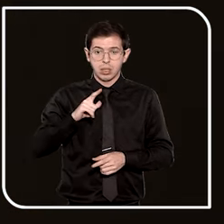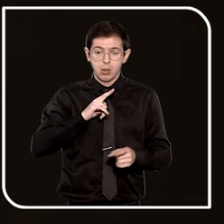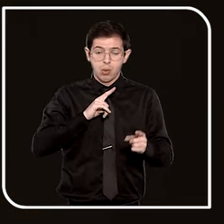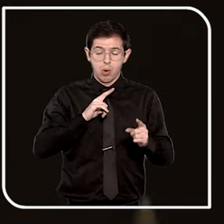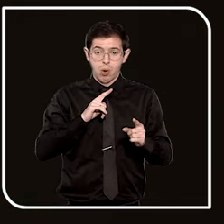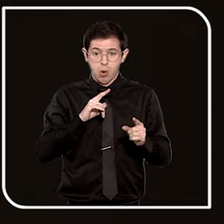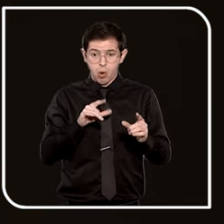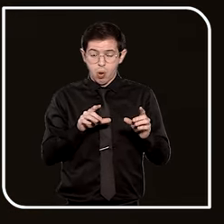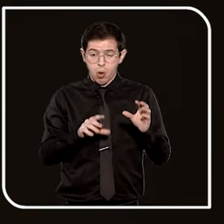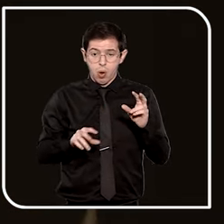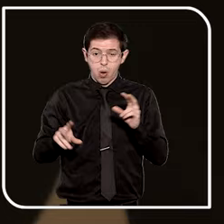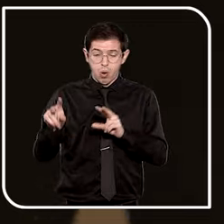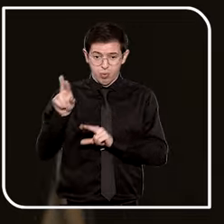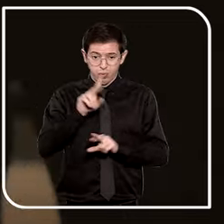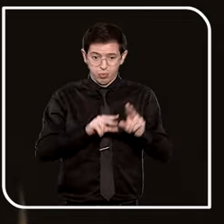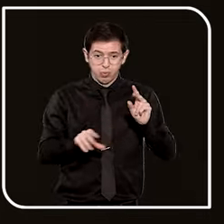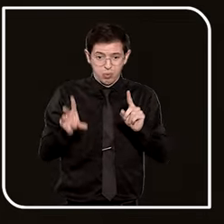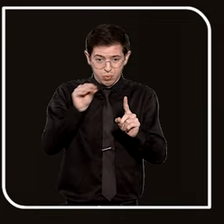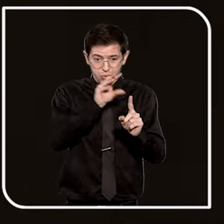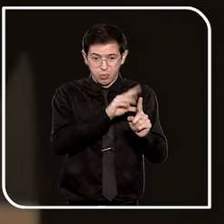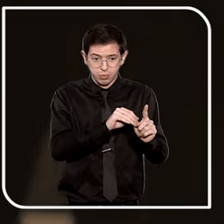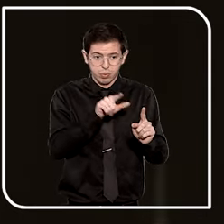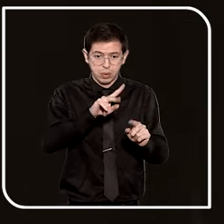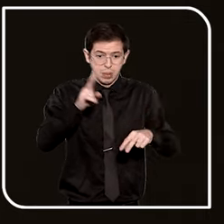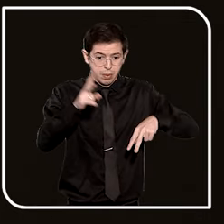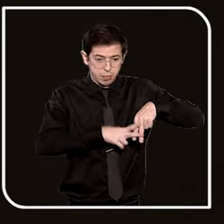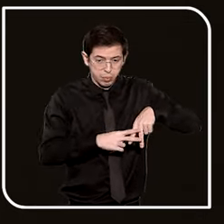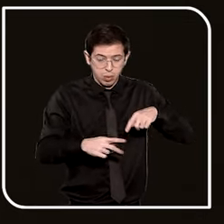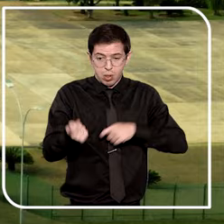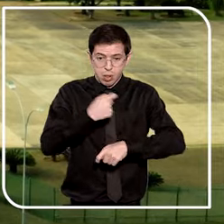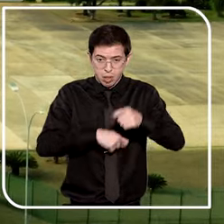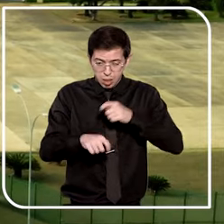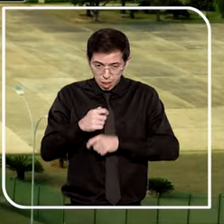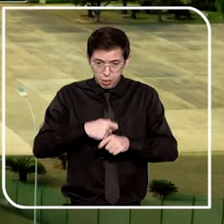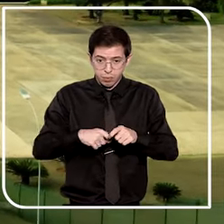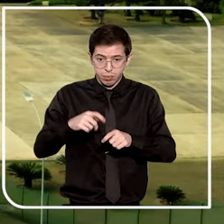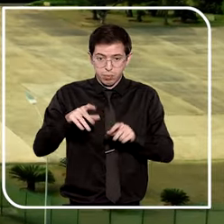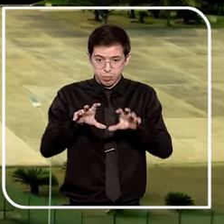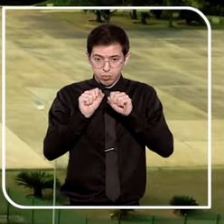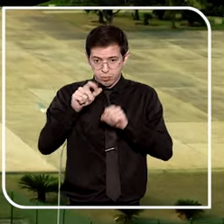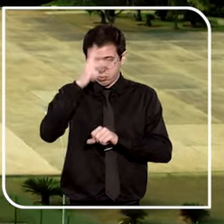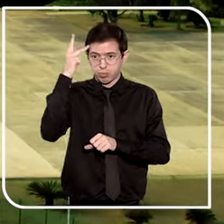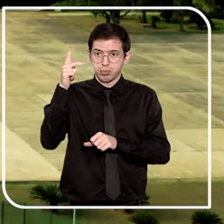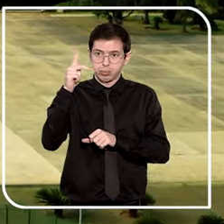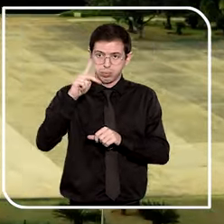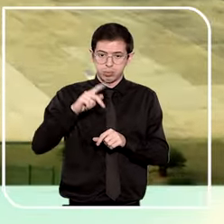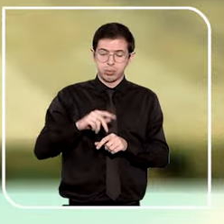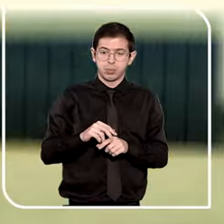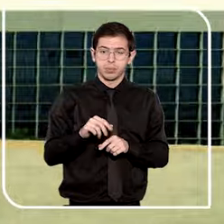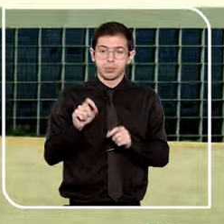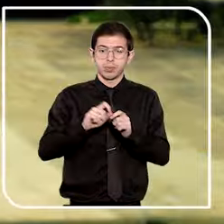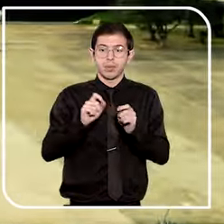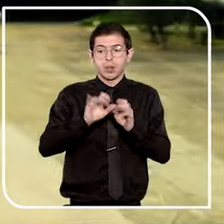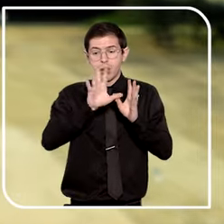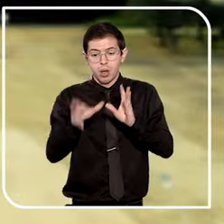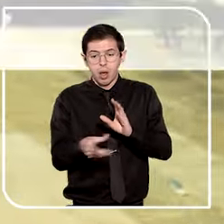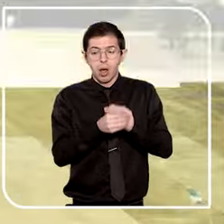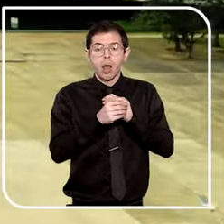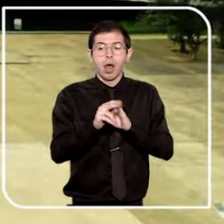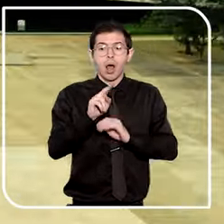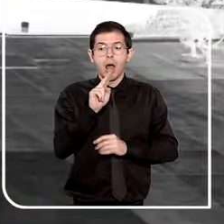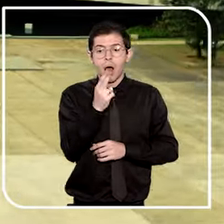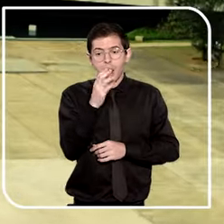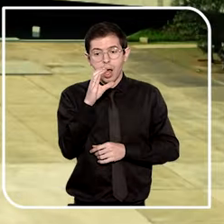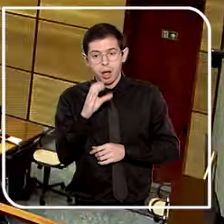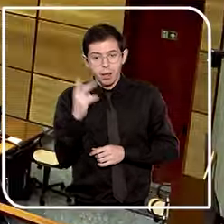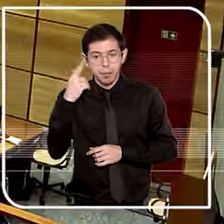um homem preso por participação no tráfico internacional de pessoas interpôs recurso ordinário ao STJ para revogar